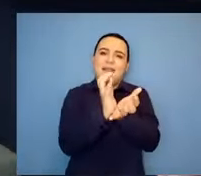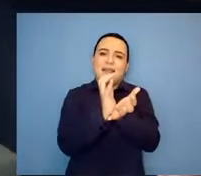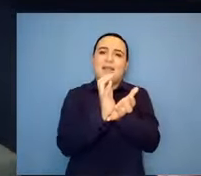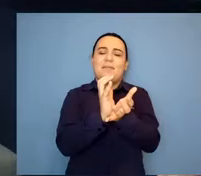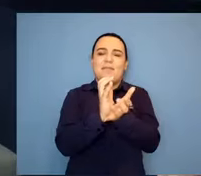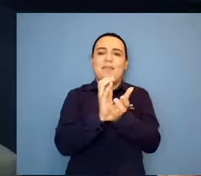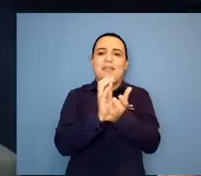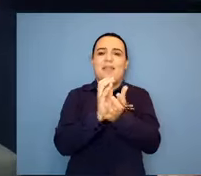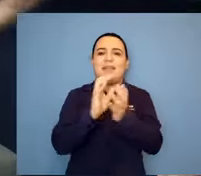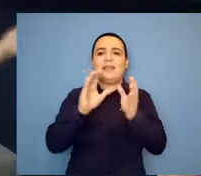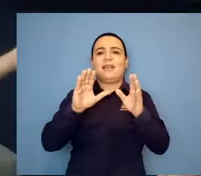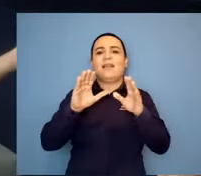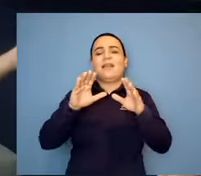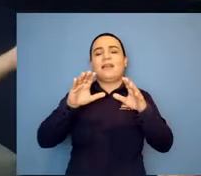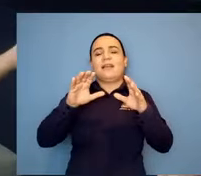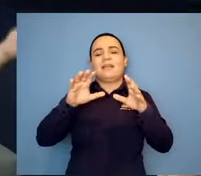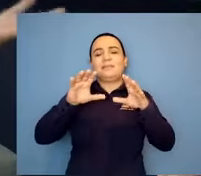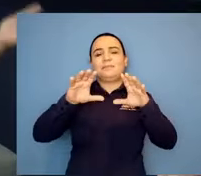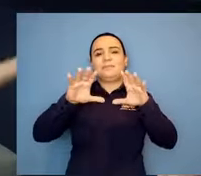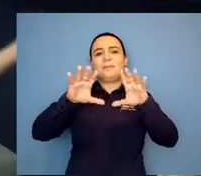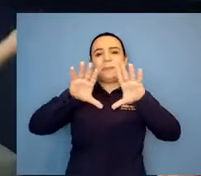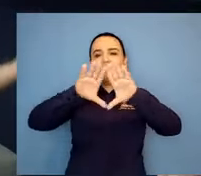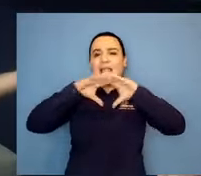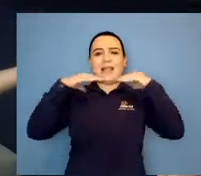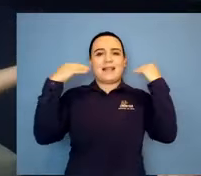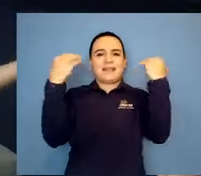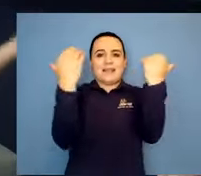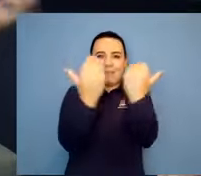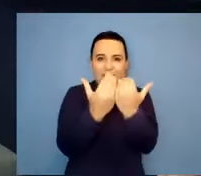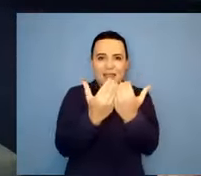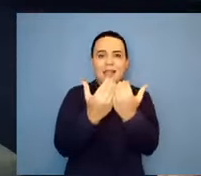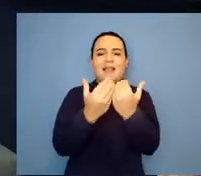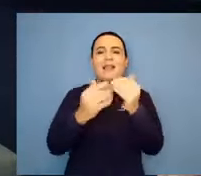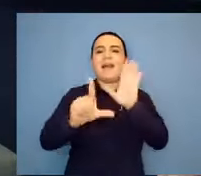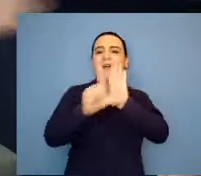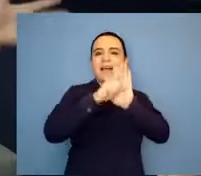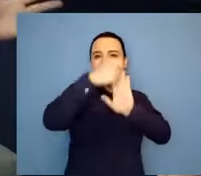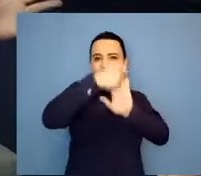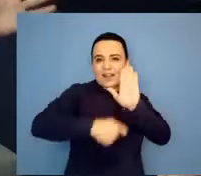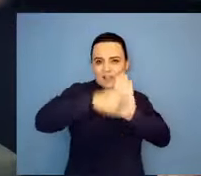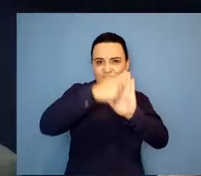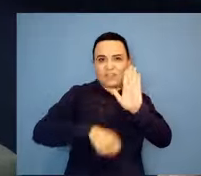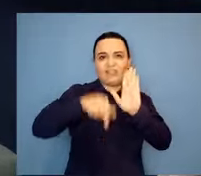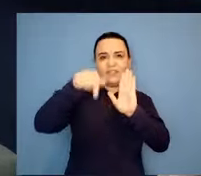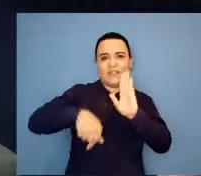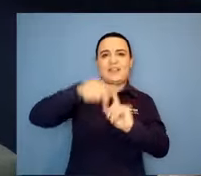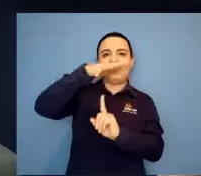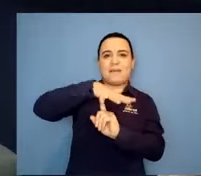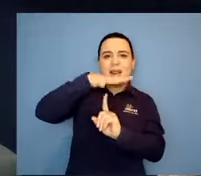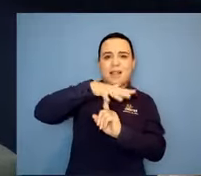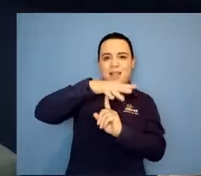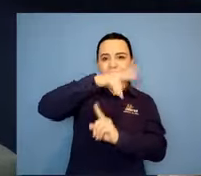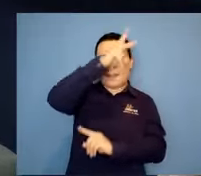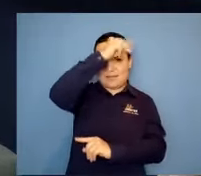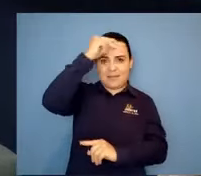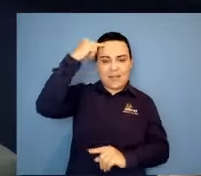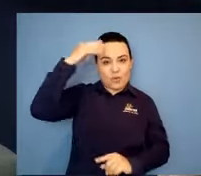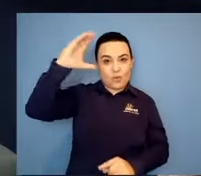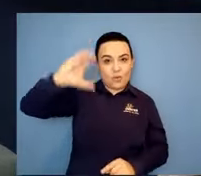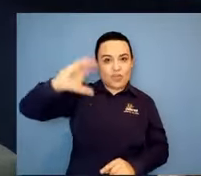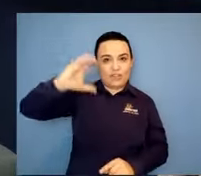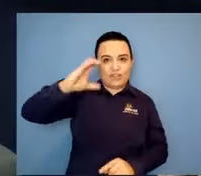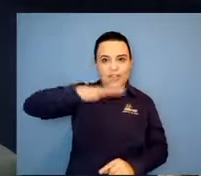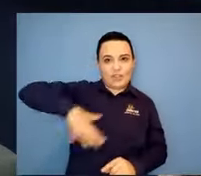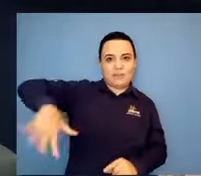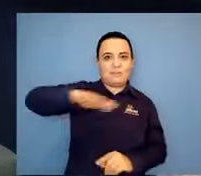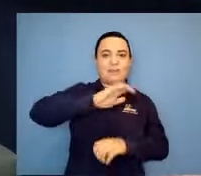Pois é, que beleza. Vai fazer 10 anos que ela abraçou a causa. beleza. Então, a gente leva as demandas também para ela. E